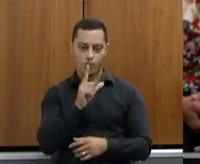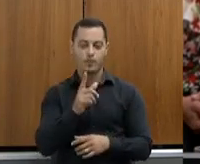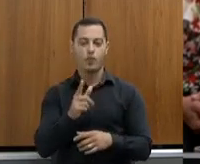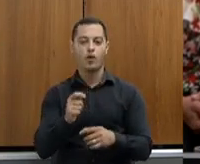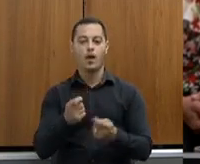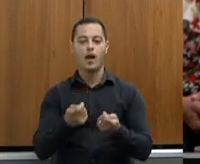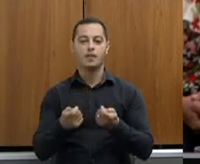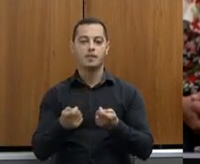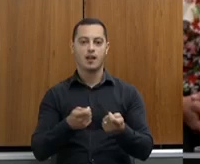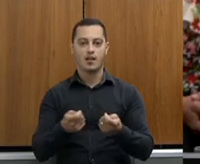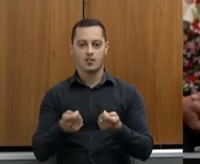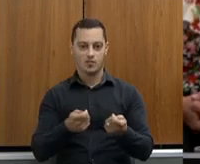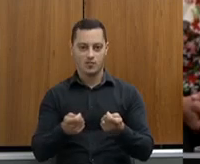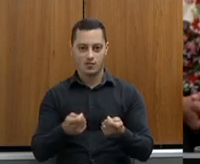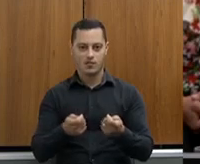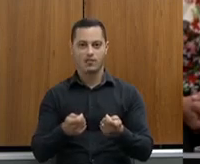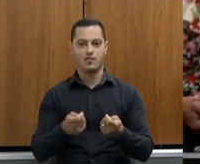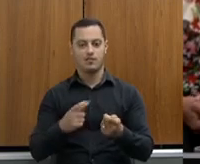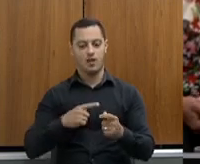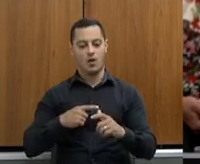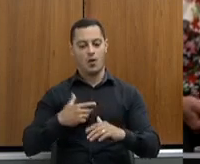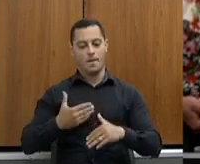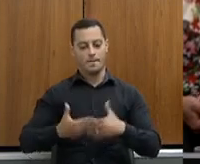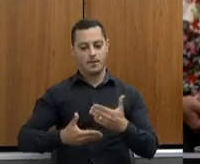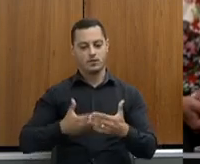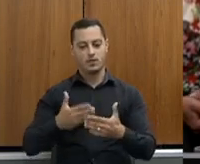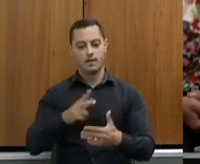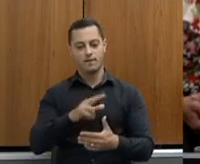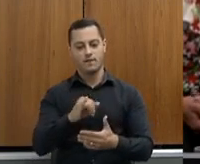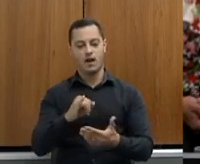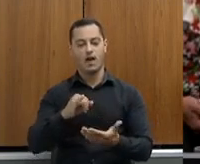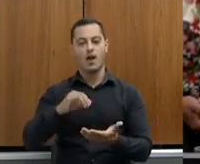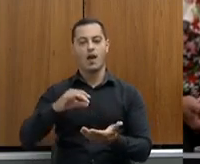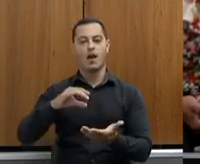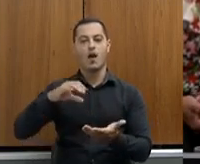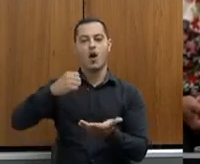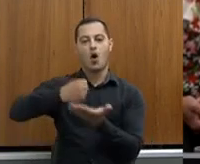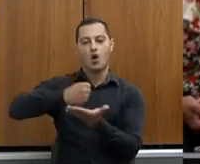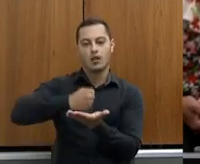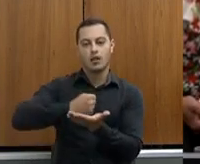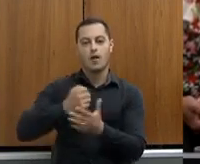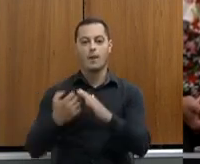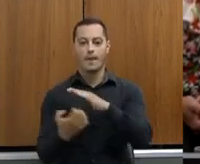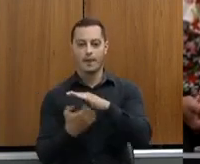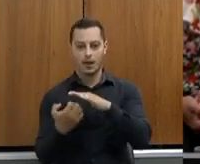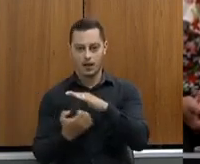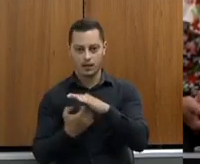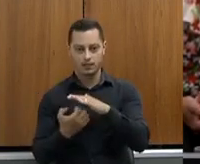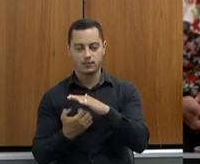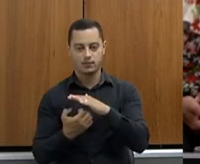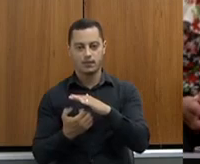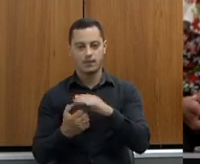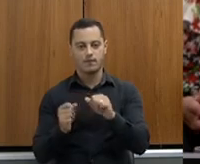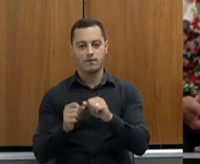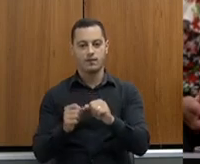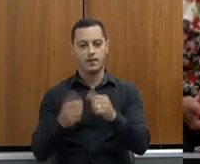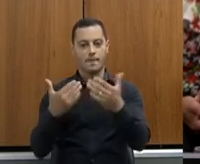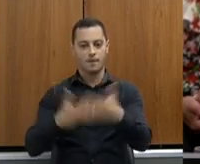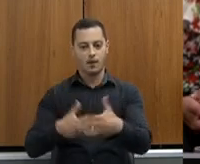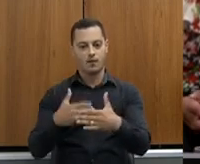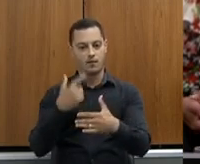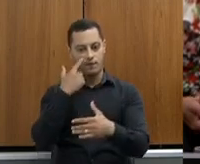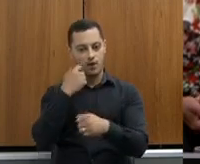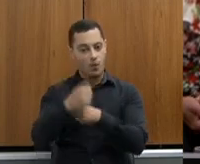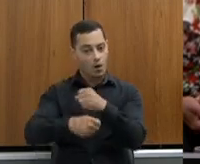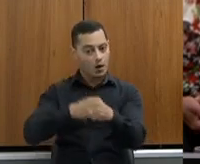administrativos, o processo está em andamento e fase de contratação da empresa que fará a aplicação da prova, eu creio que, ano que vem, no início do ano,